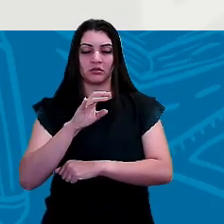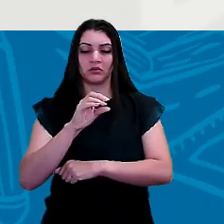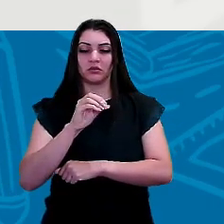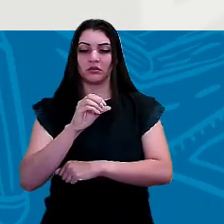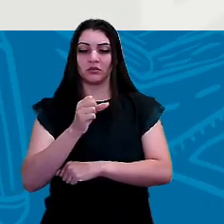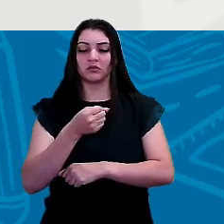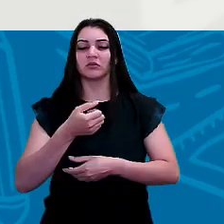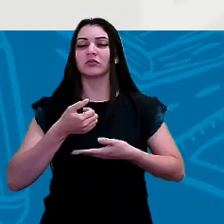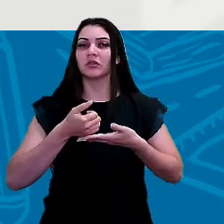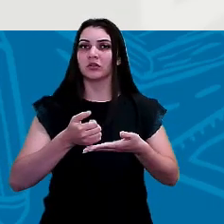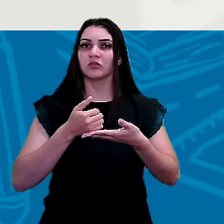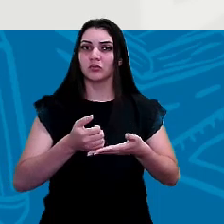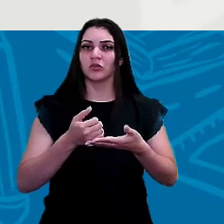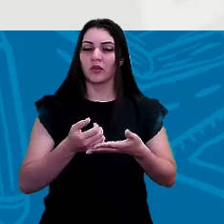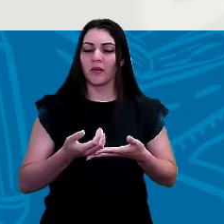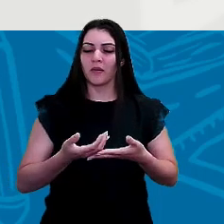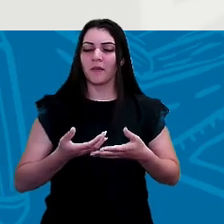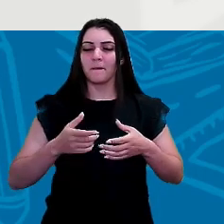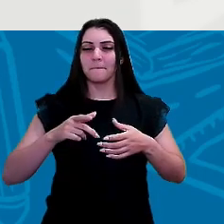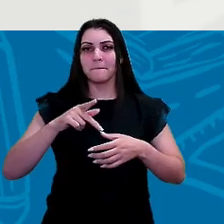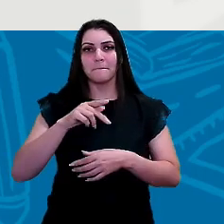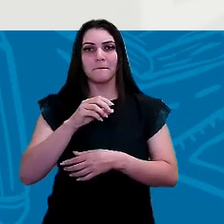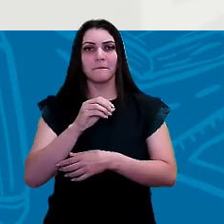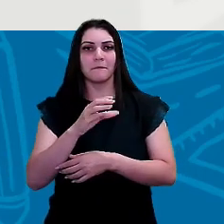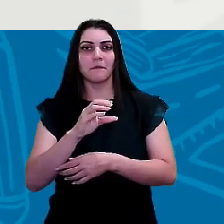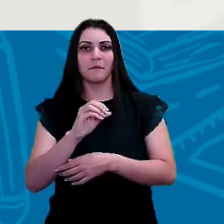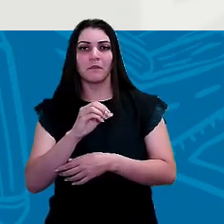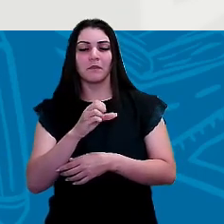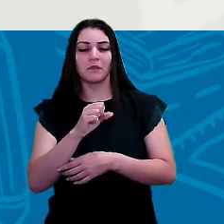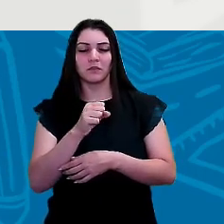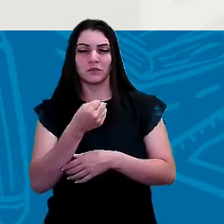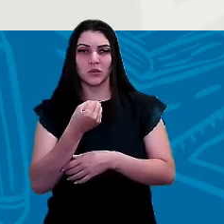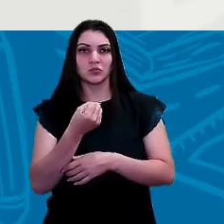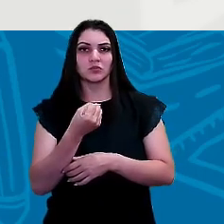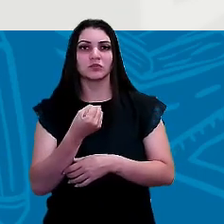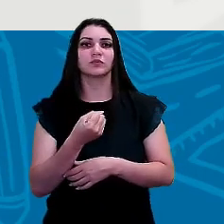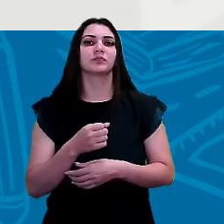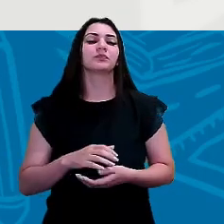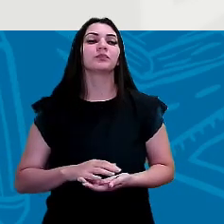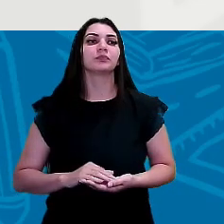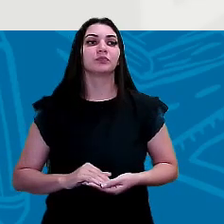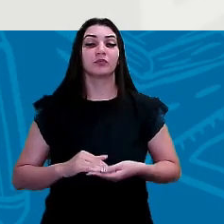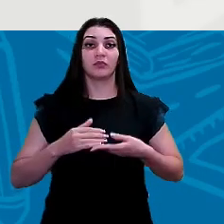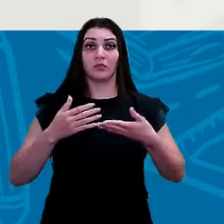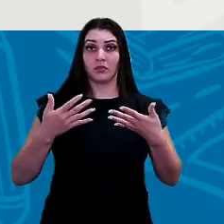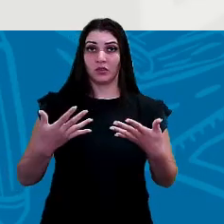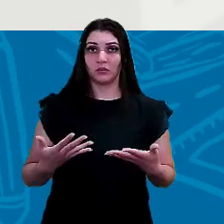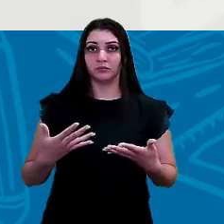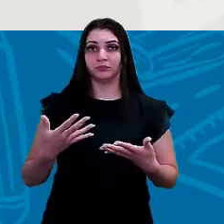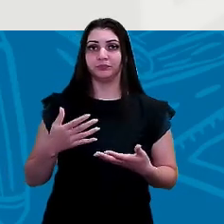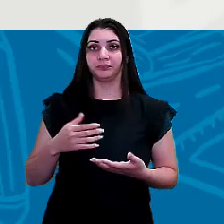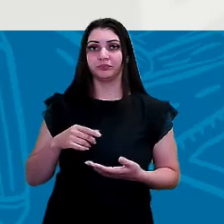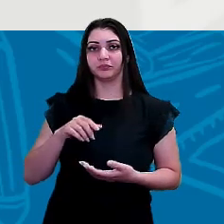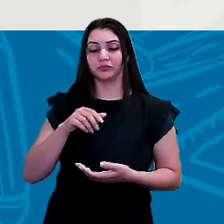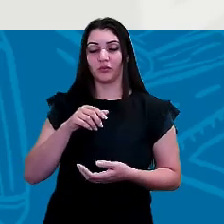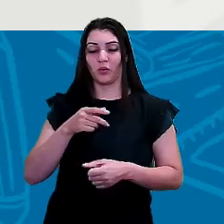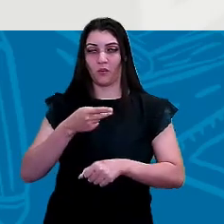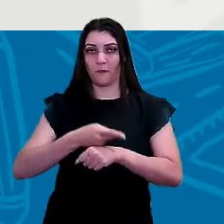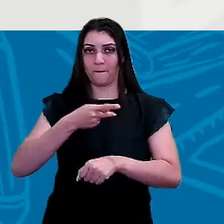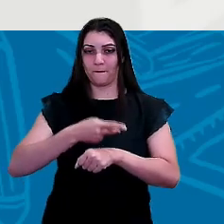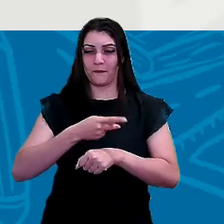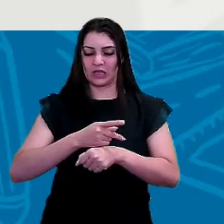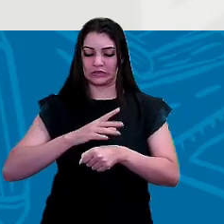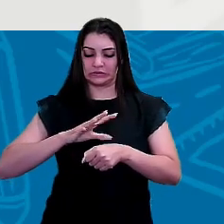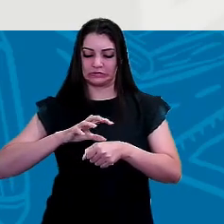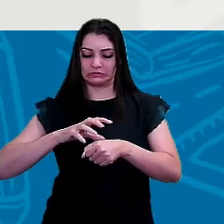e nascentes e são responsáveis por sua manutenção. Então, uma rocha, ela é mais